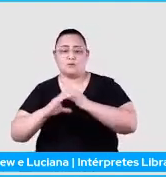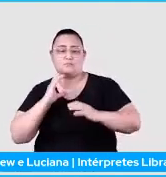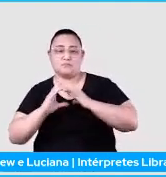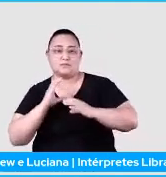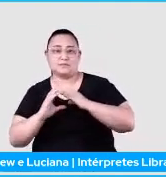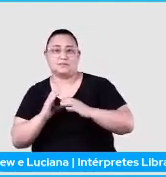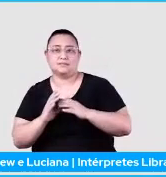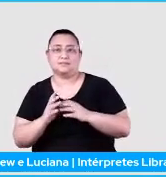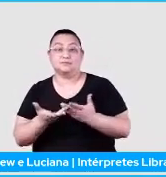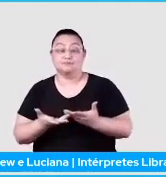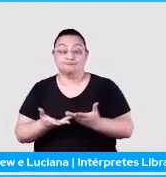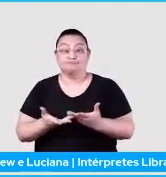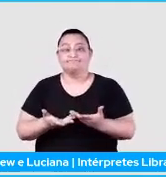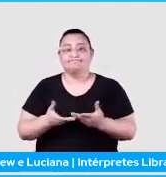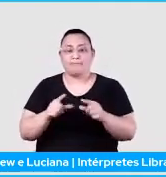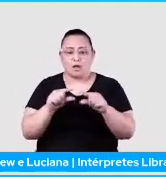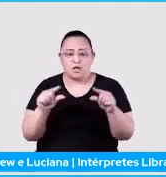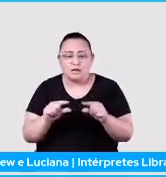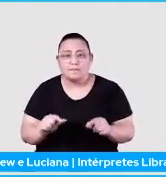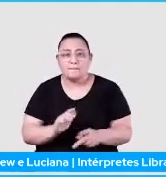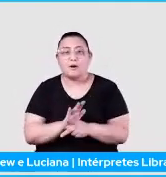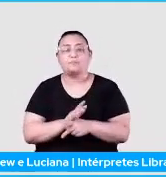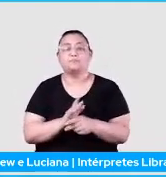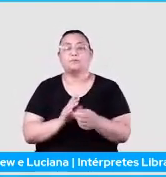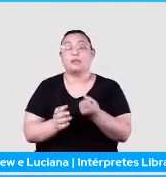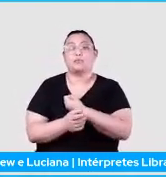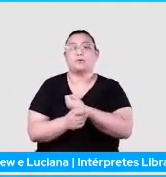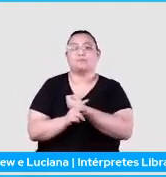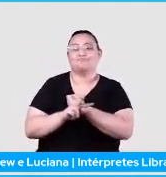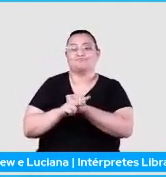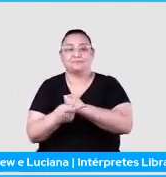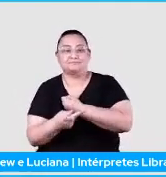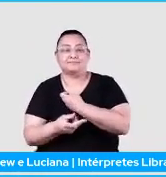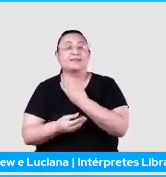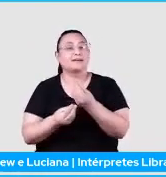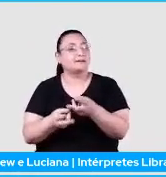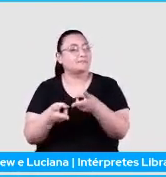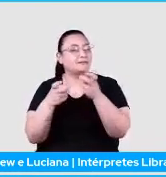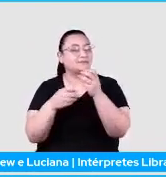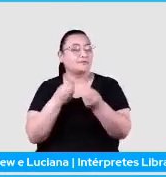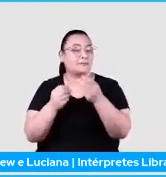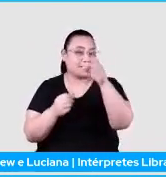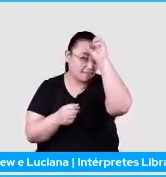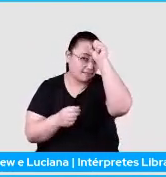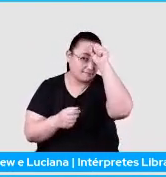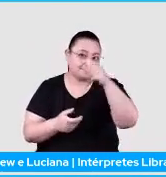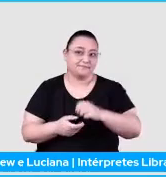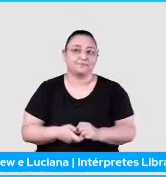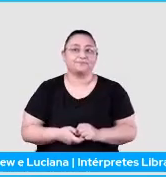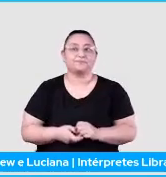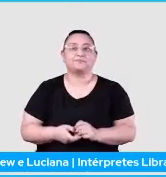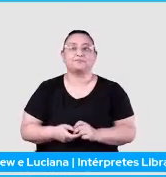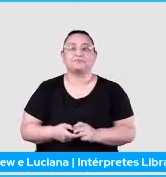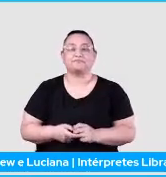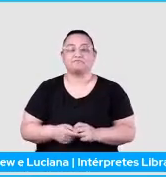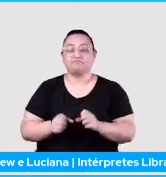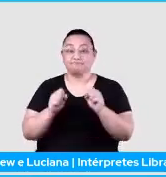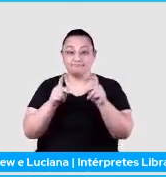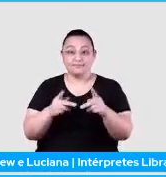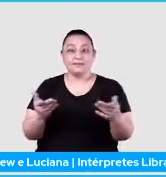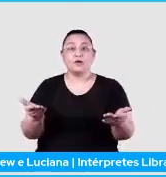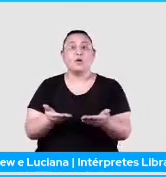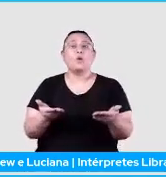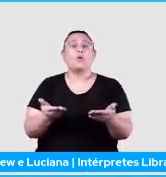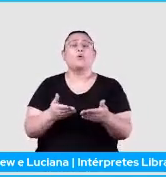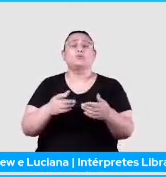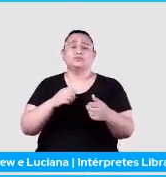a semântica, para os números, né? E a gente vai ver isso daqui a pouco. Tá. E agora a gente vai ver onde é que